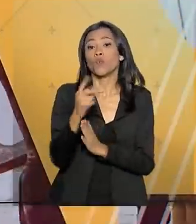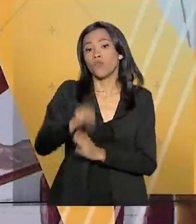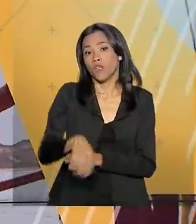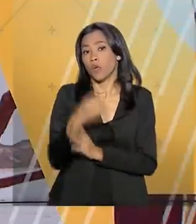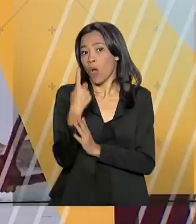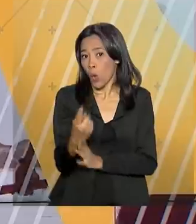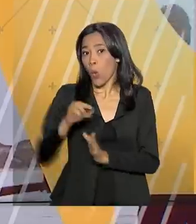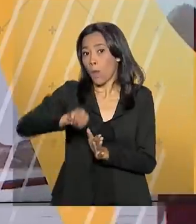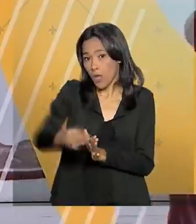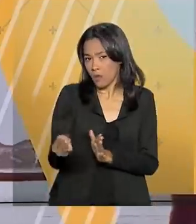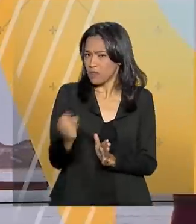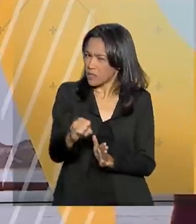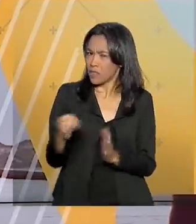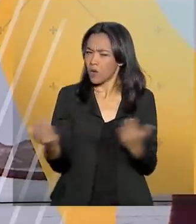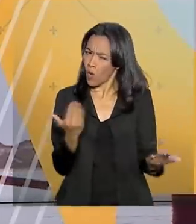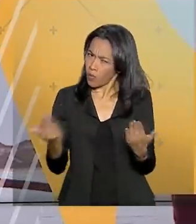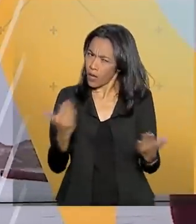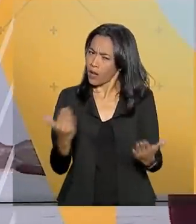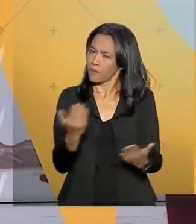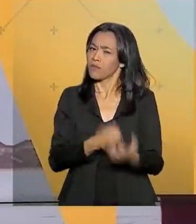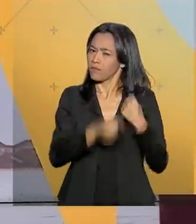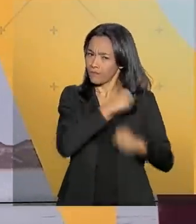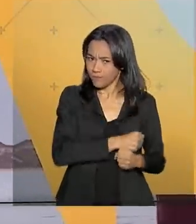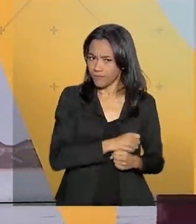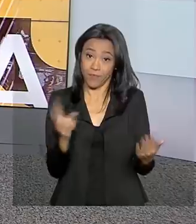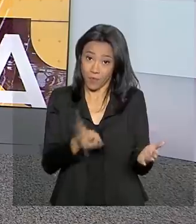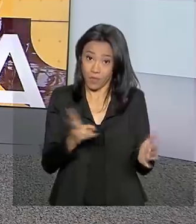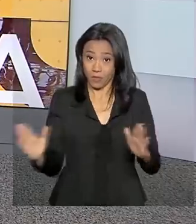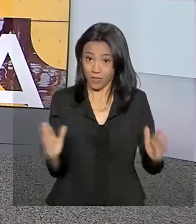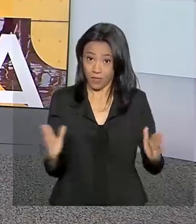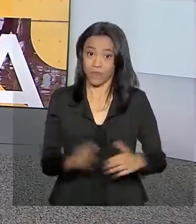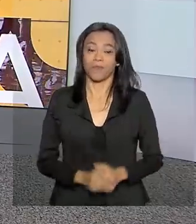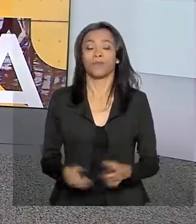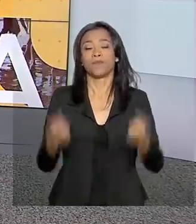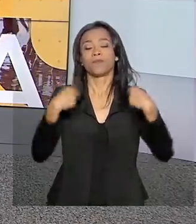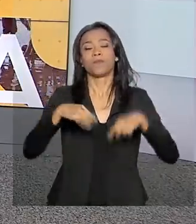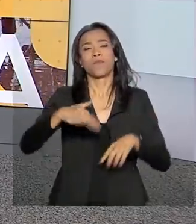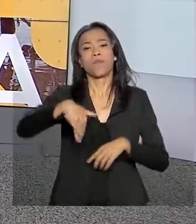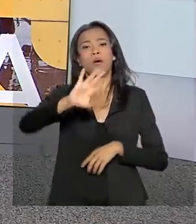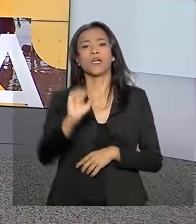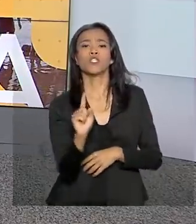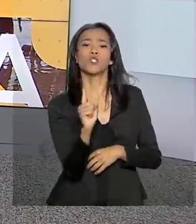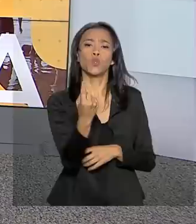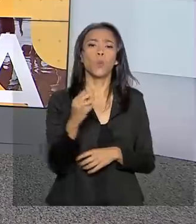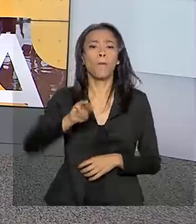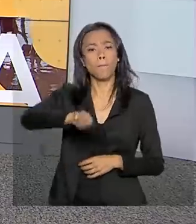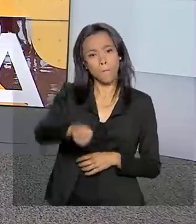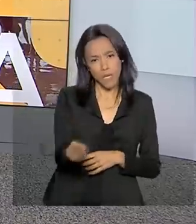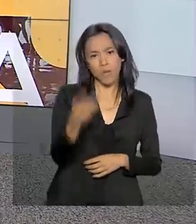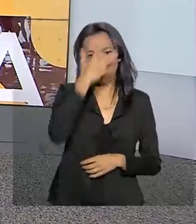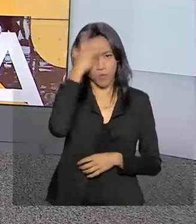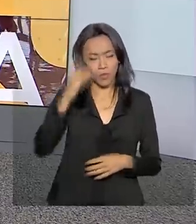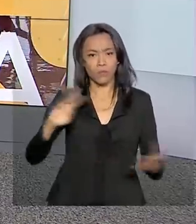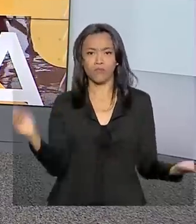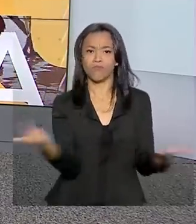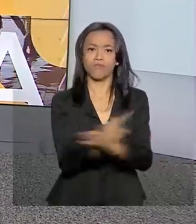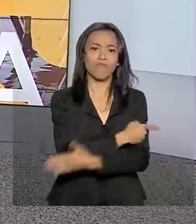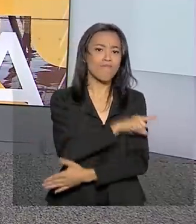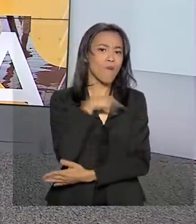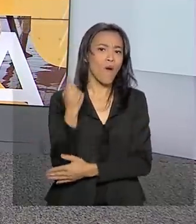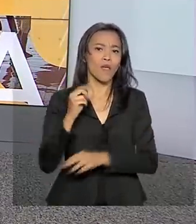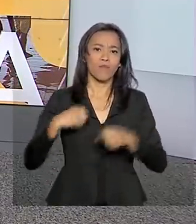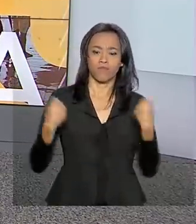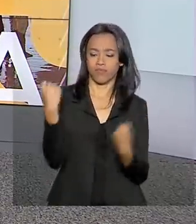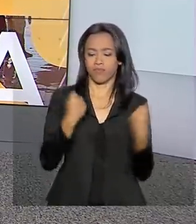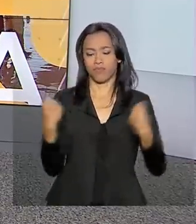hectares se comparado com o período anterior. Mais de um milhão de pessoas morrem no mundo vítimas de acidentes de trânsito a